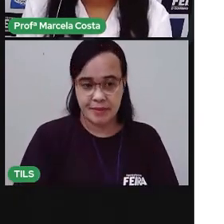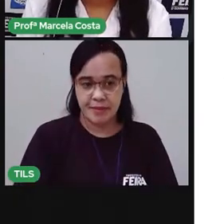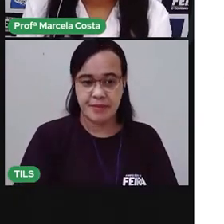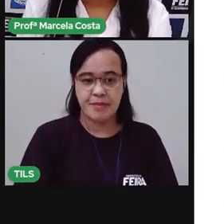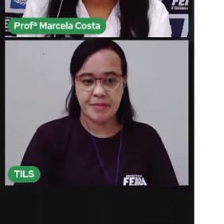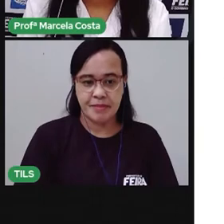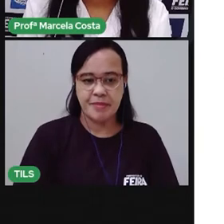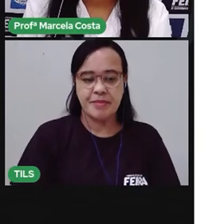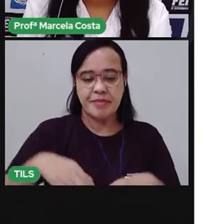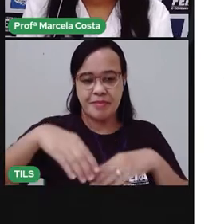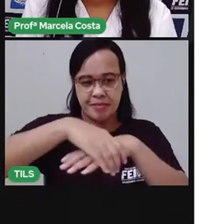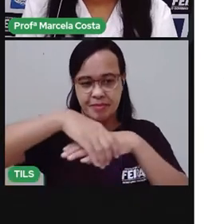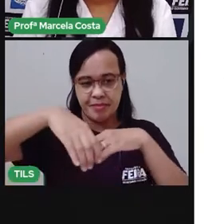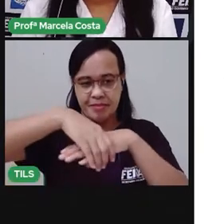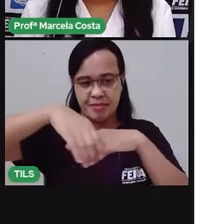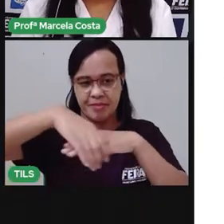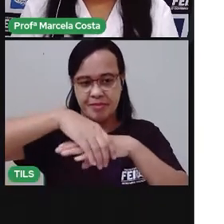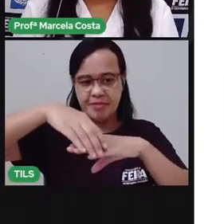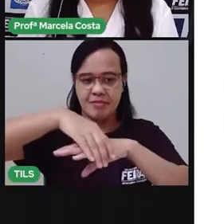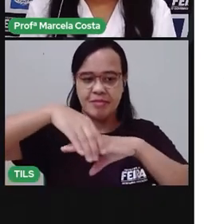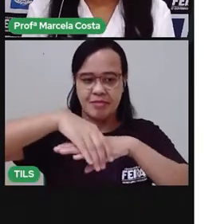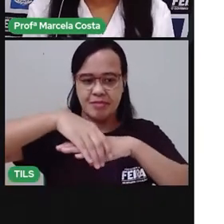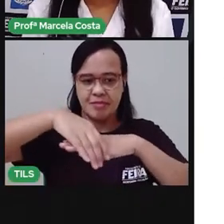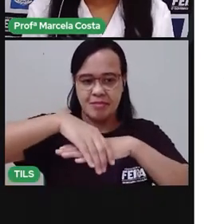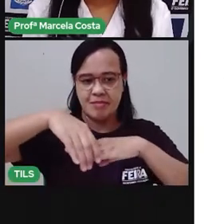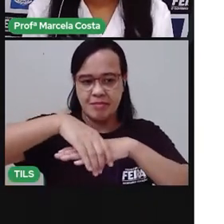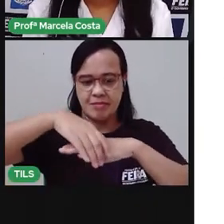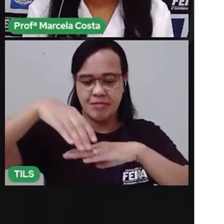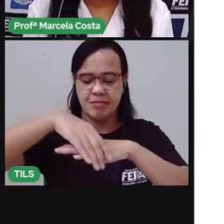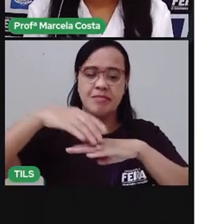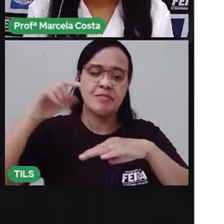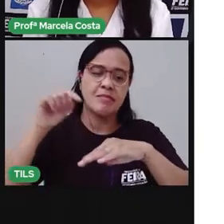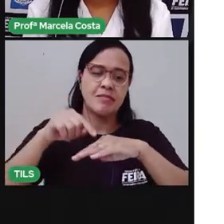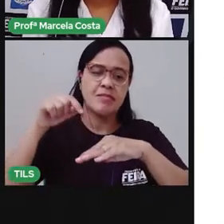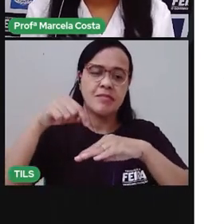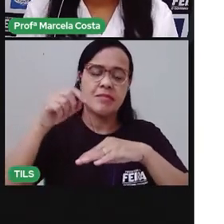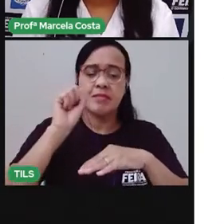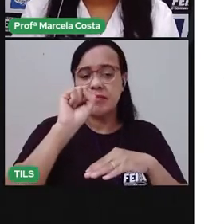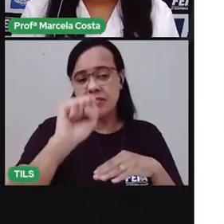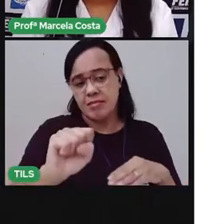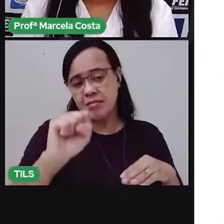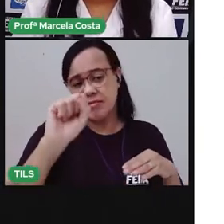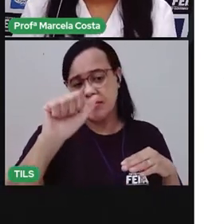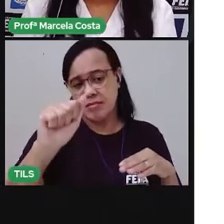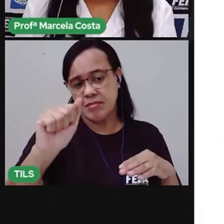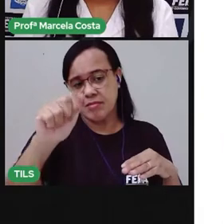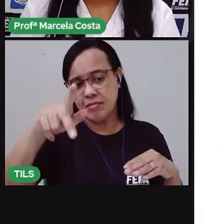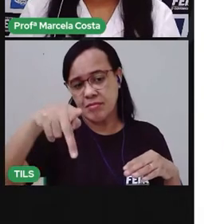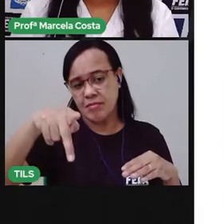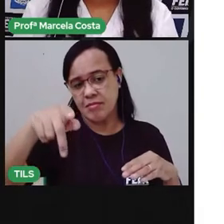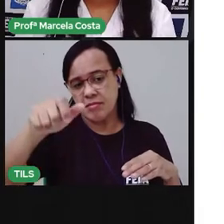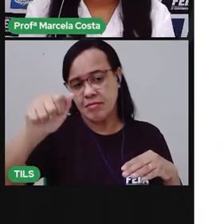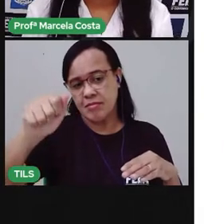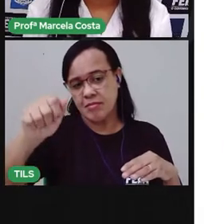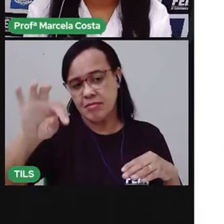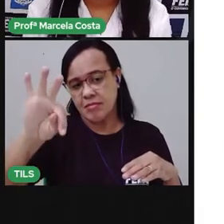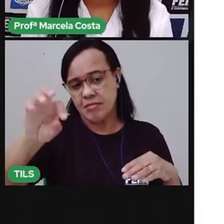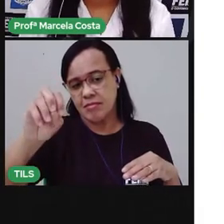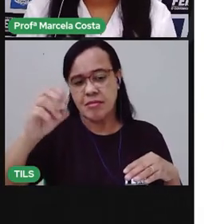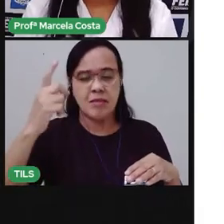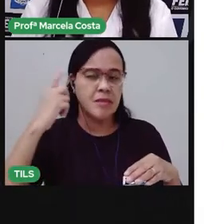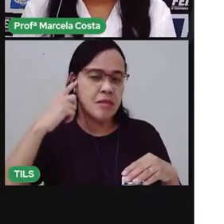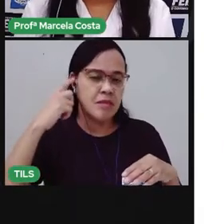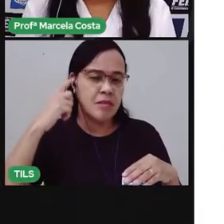O sapato, né? Quando eu falo sapato, qual é o primeiro som que você